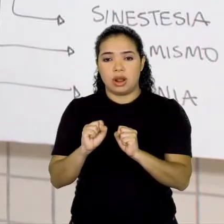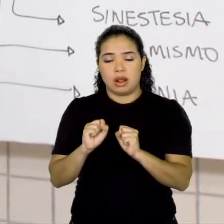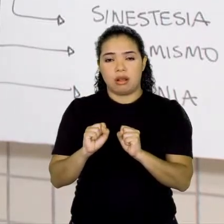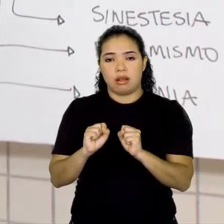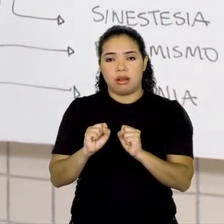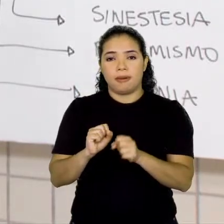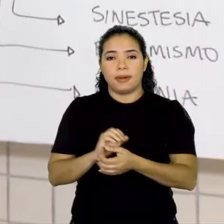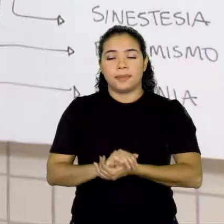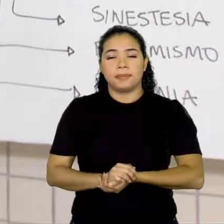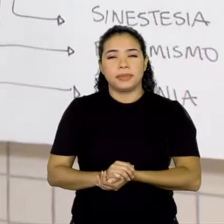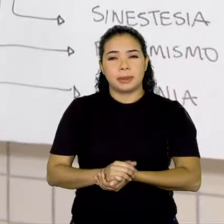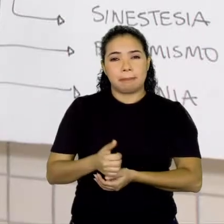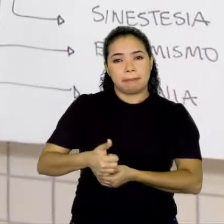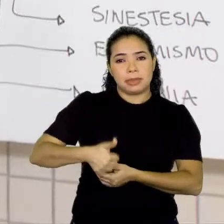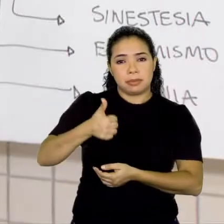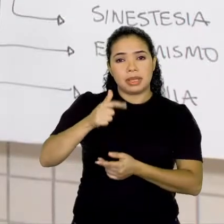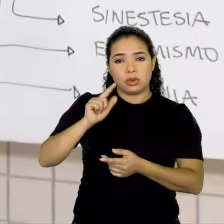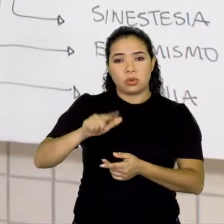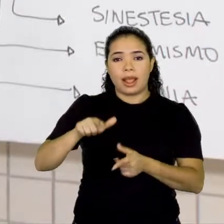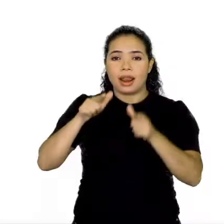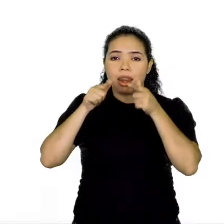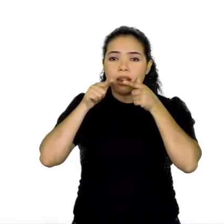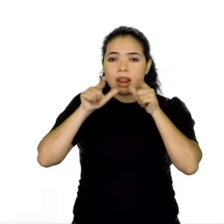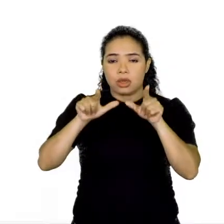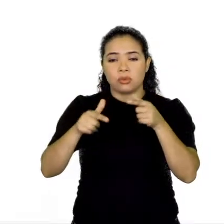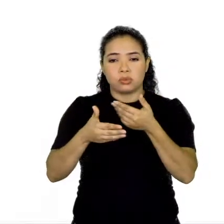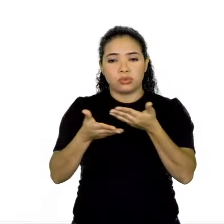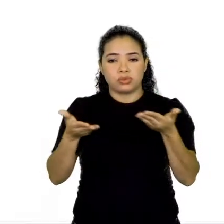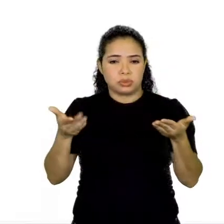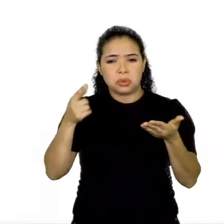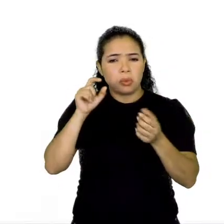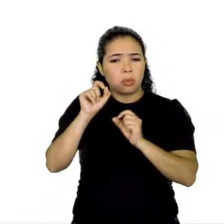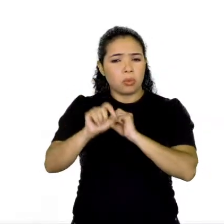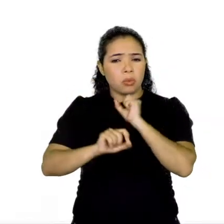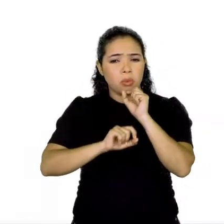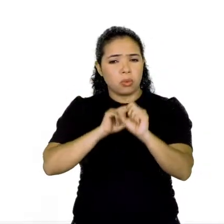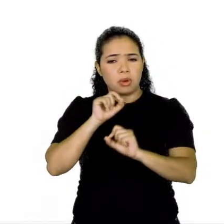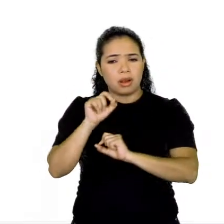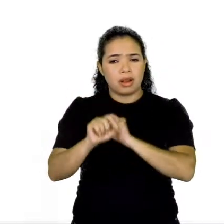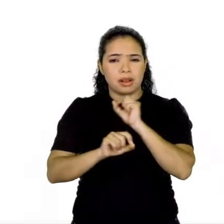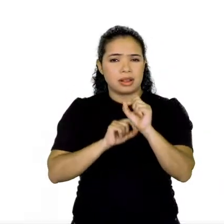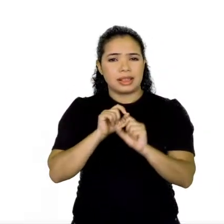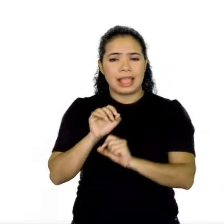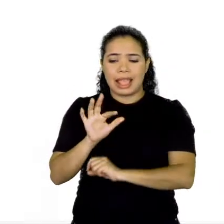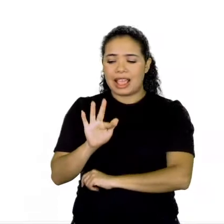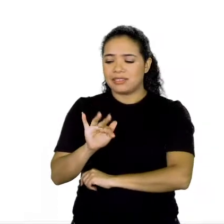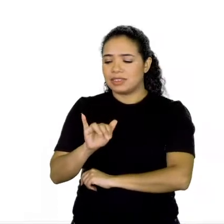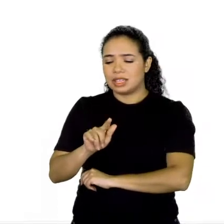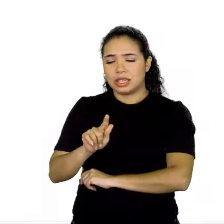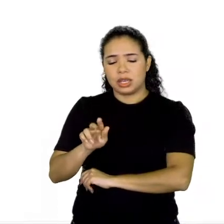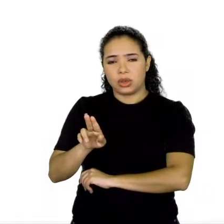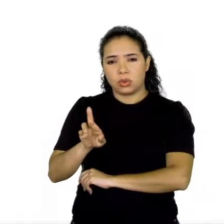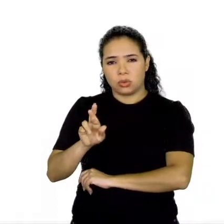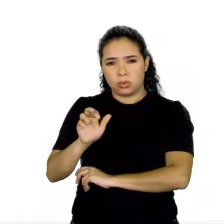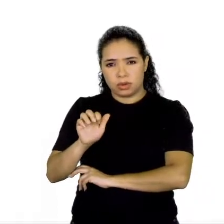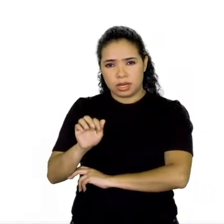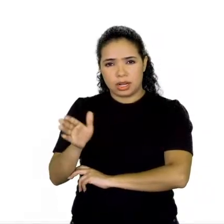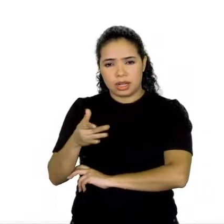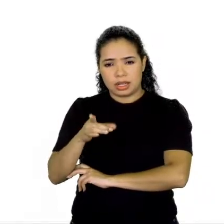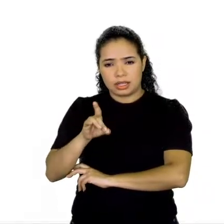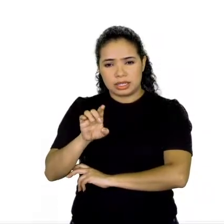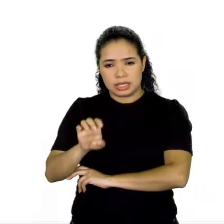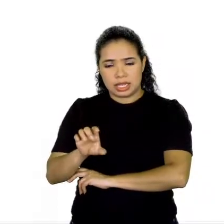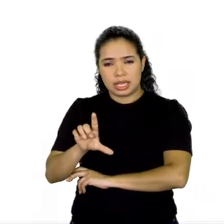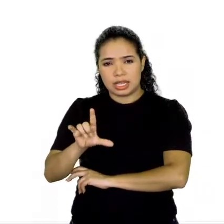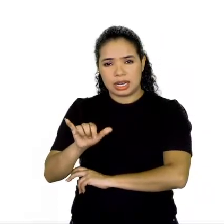nós vamos falar sobre as figuras de linguagem. Mas o que é as figuras de linguagem? As figuras de linguagem são